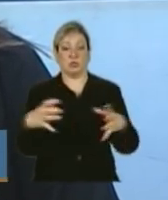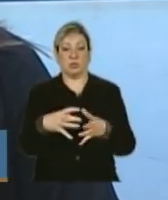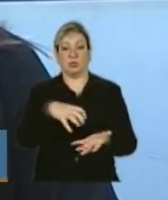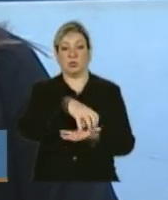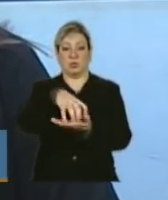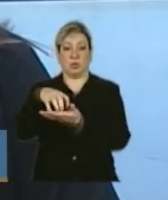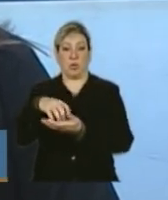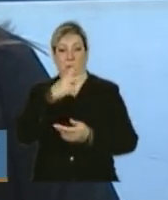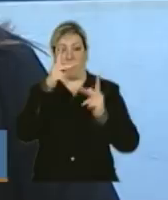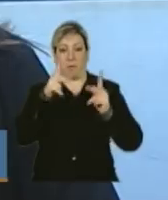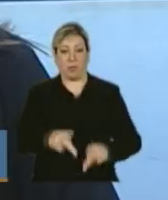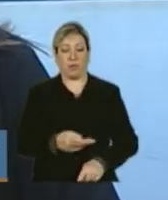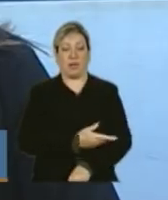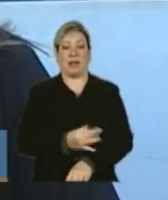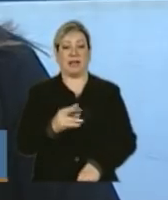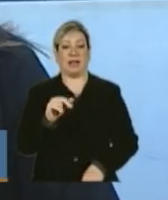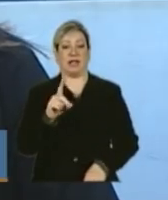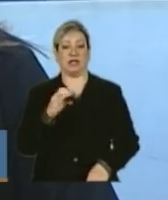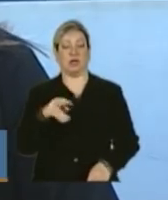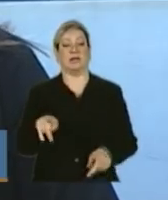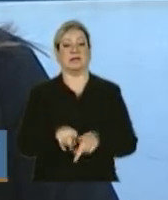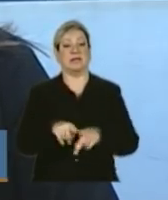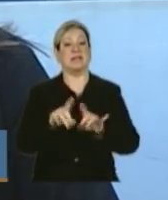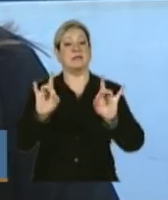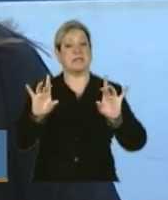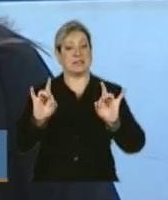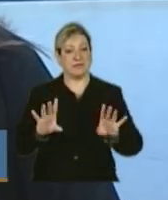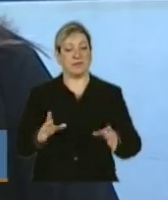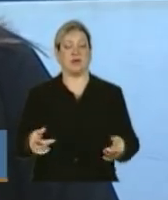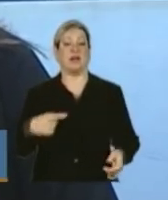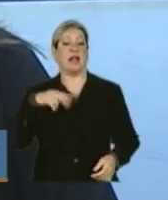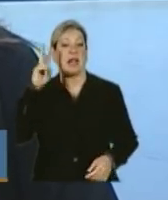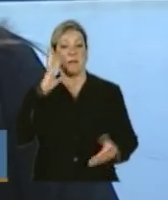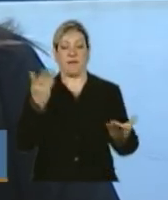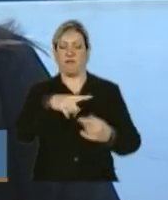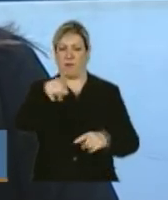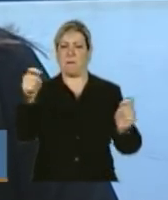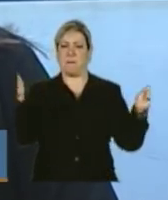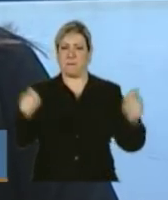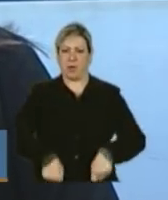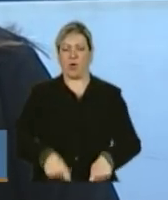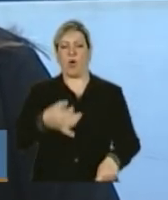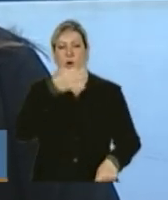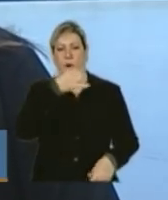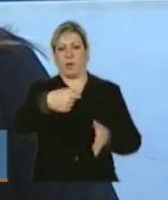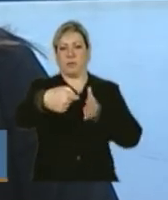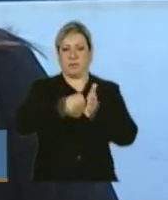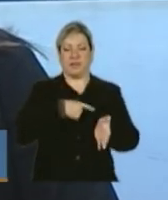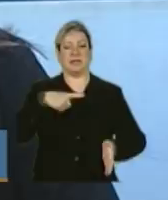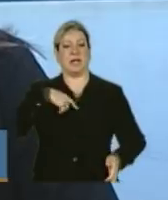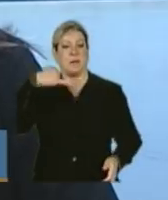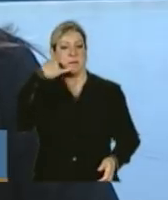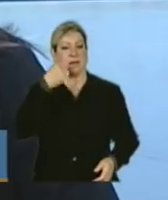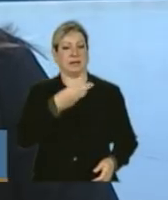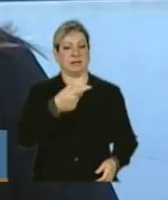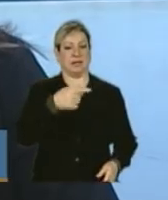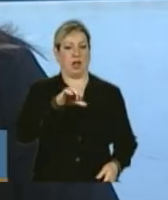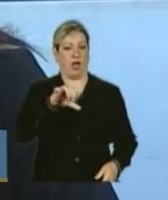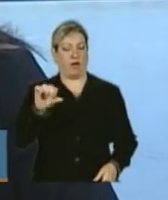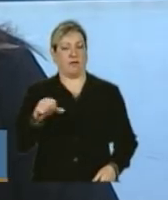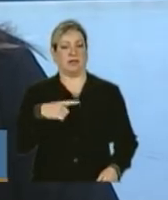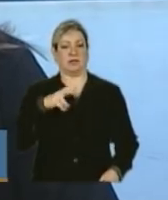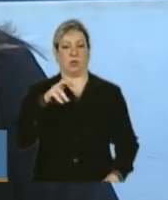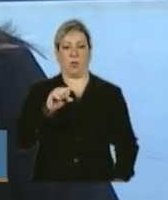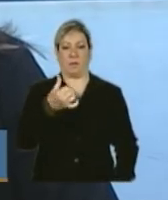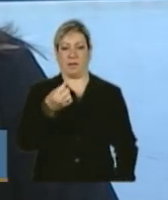populacionais tradicionais e específicos. Lembrando que você pode participar com a gente pelos telefones 3799